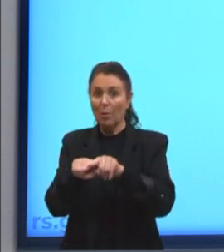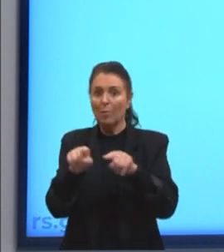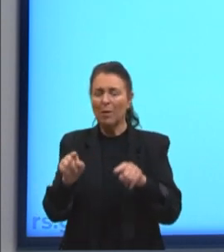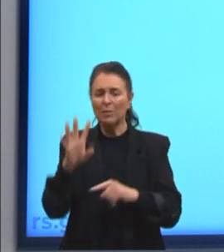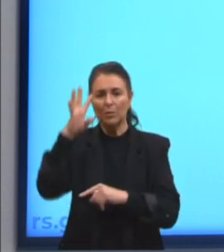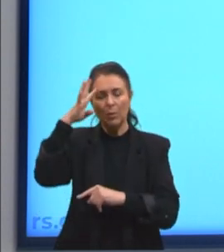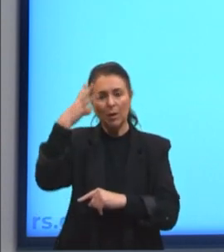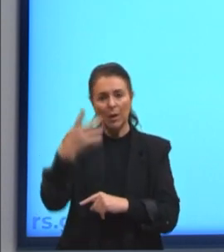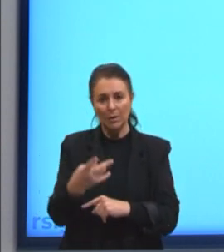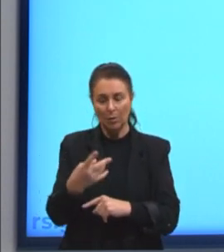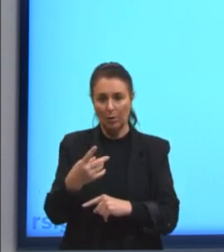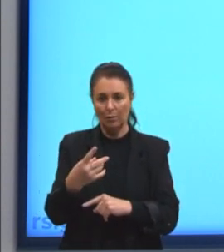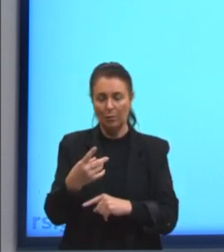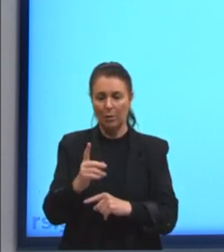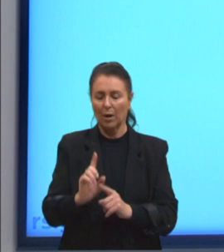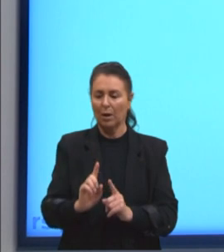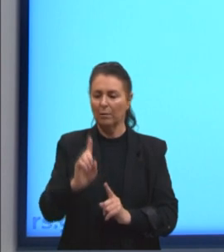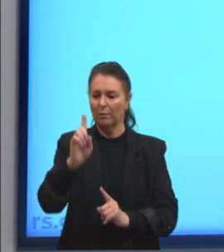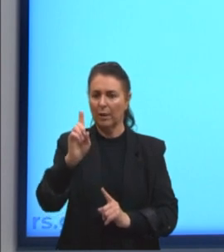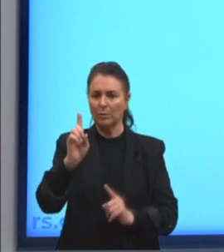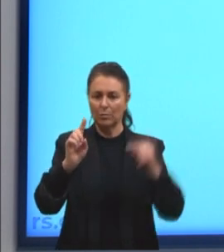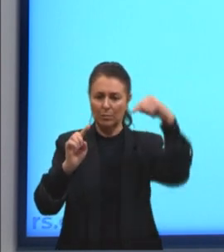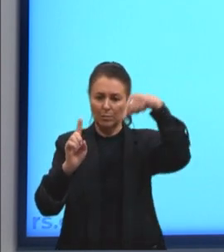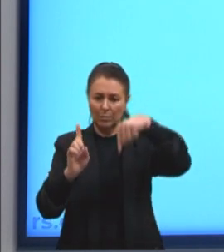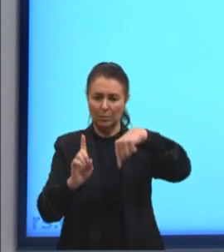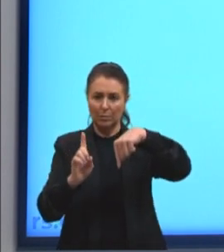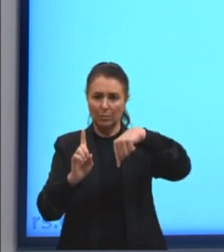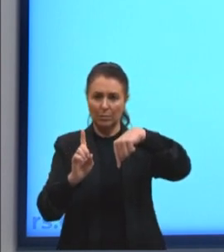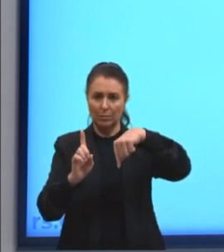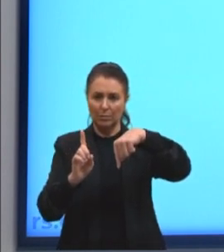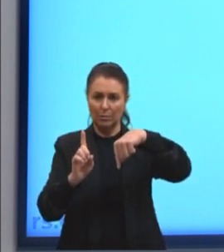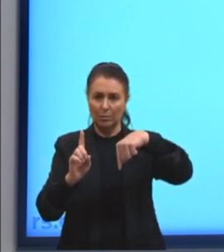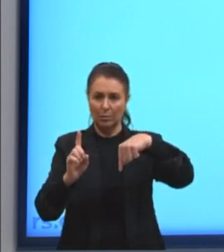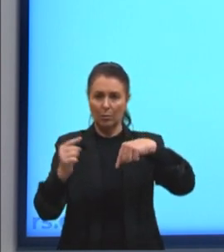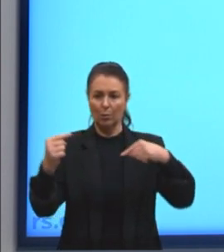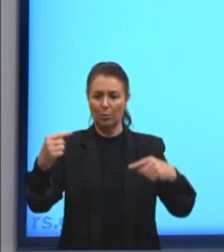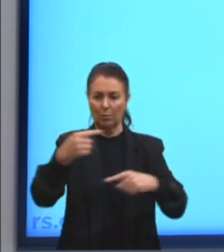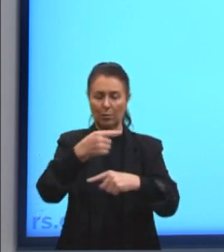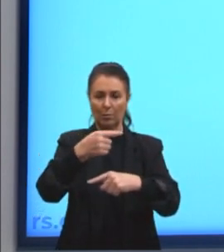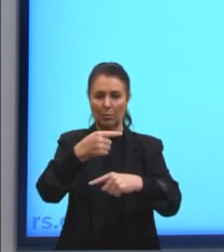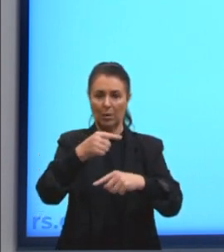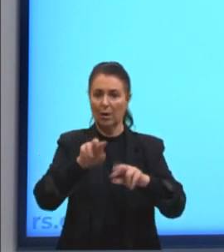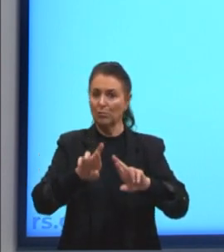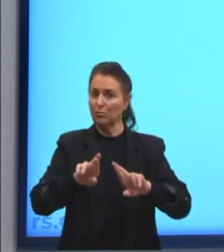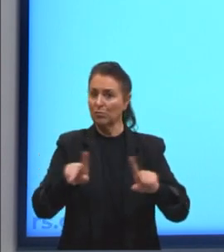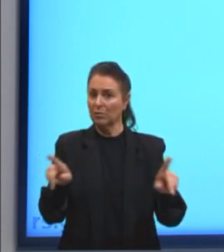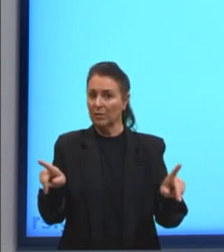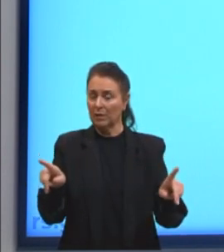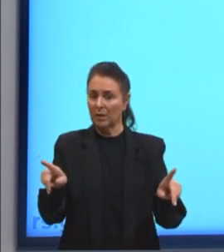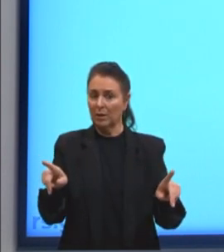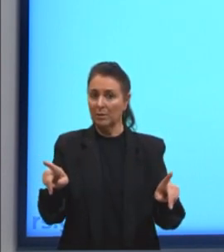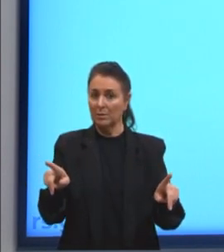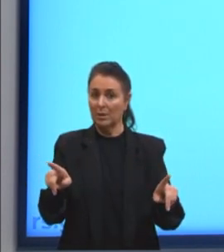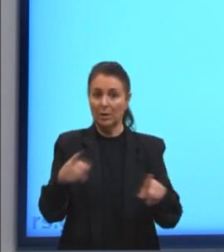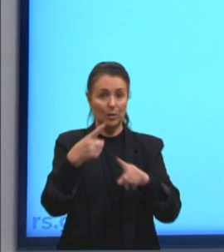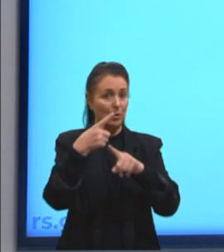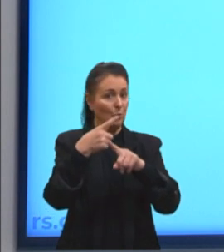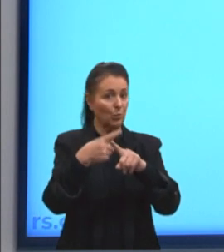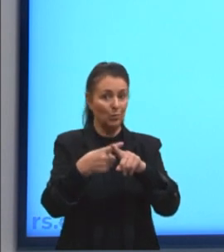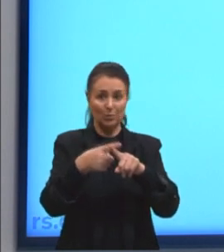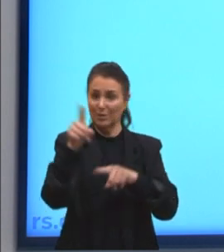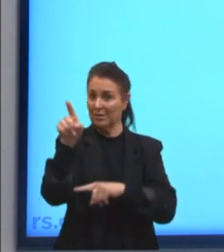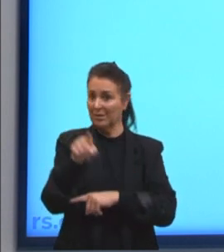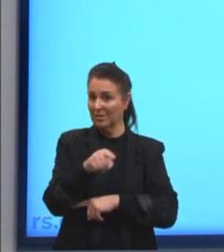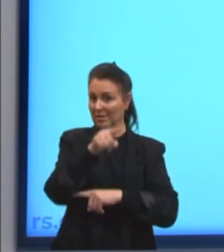resolvo ali as flechinhas, e eu vejo que as flechinhas estão para lados contrários, ao invés de multiplicar em X, eu